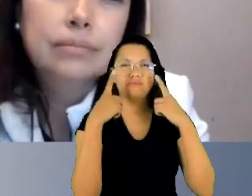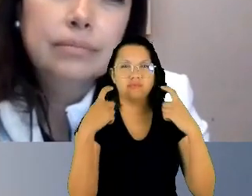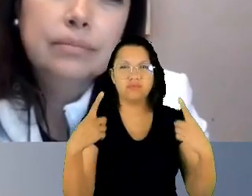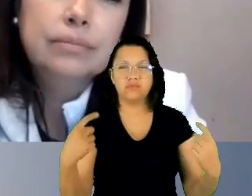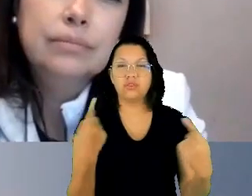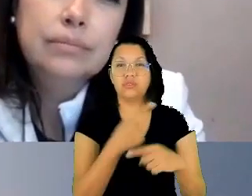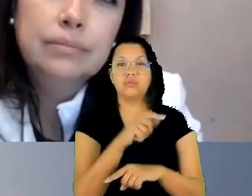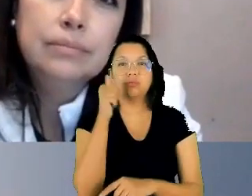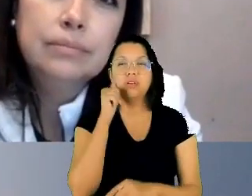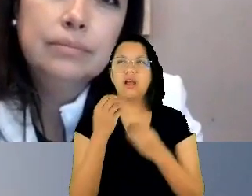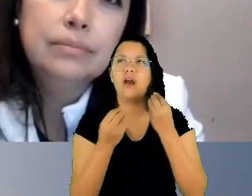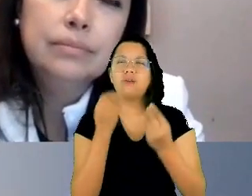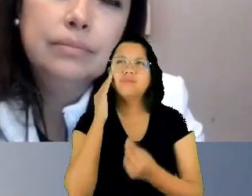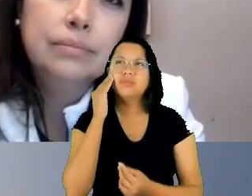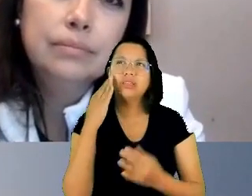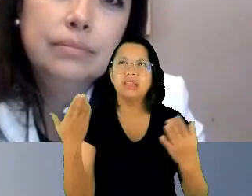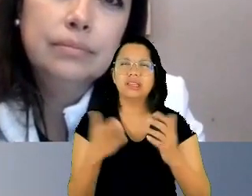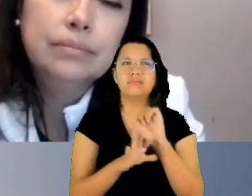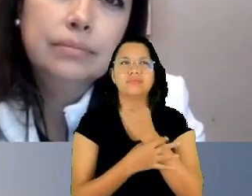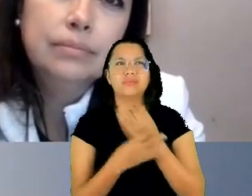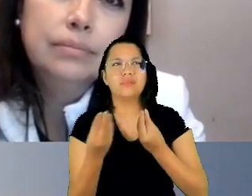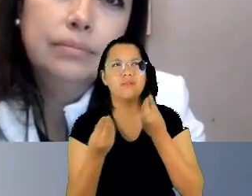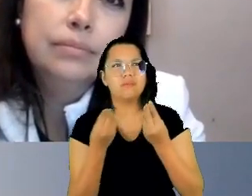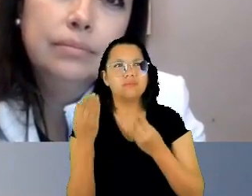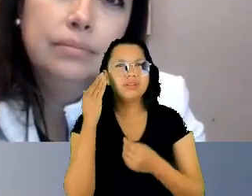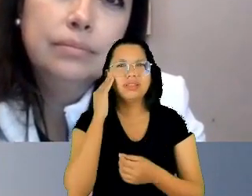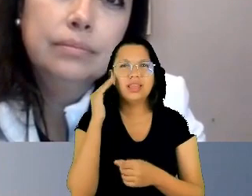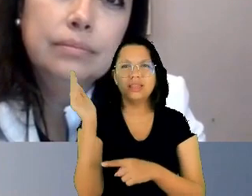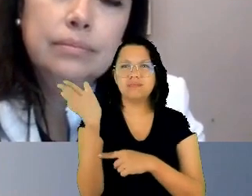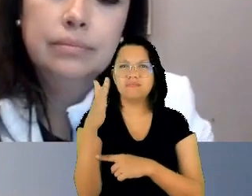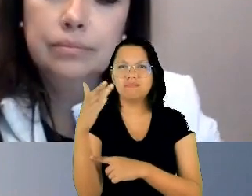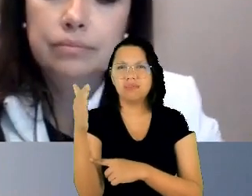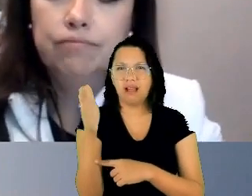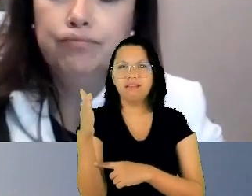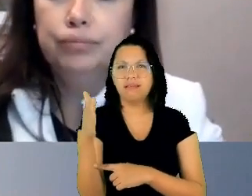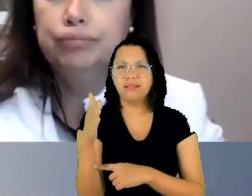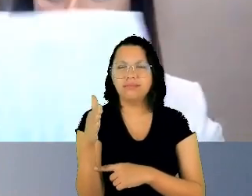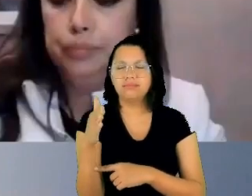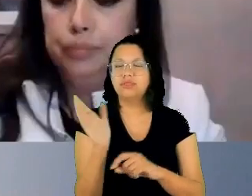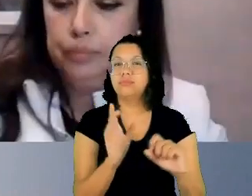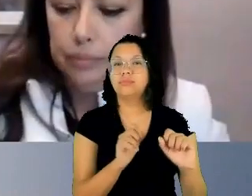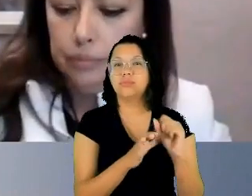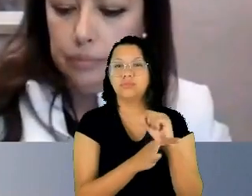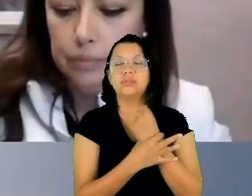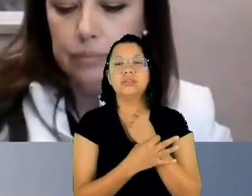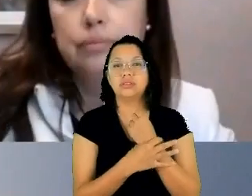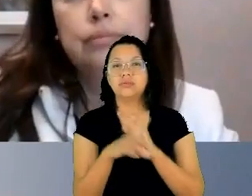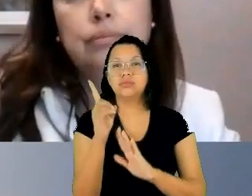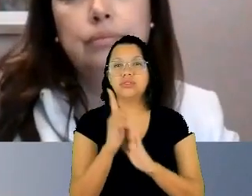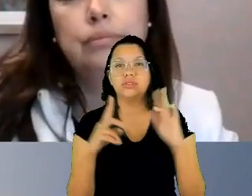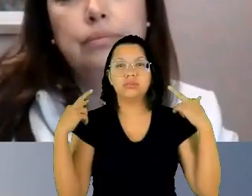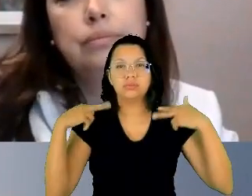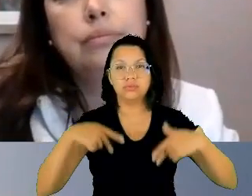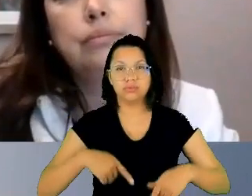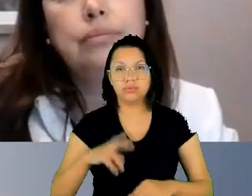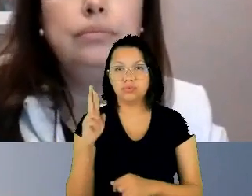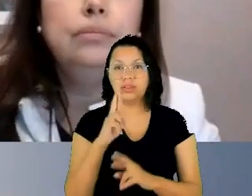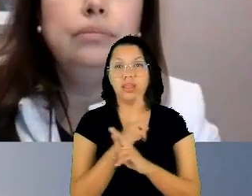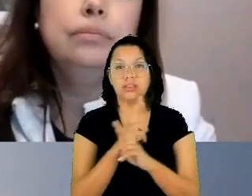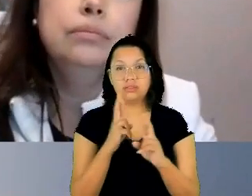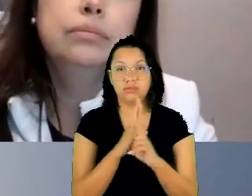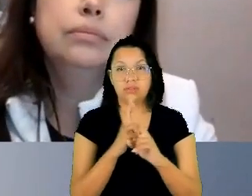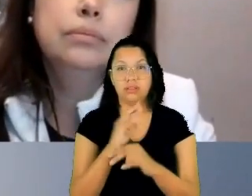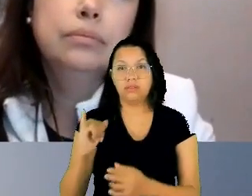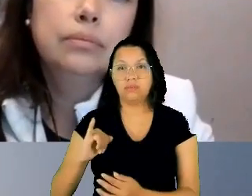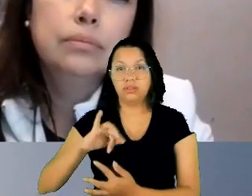bandeira de proteção de direitos humanos de nós, mulheres, no âmbito internacional. Eu digo que essa arquitetura que